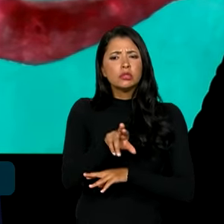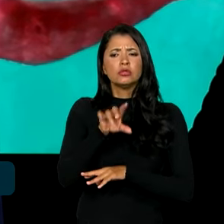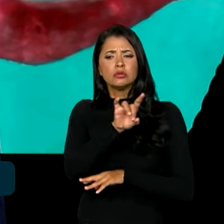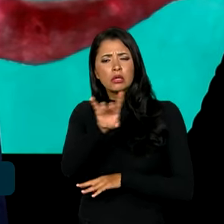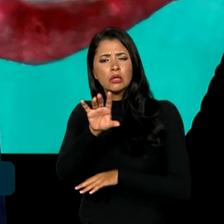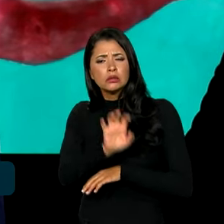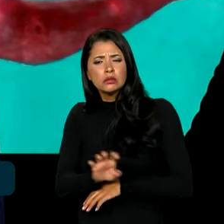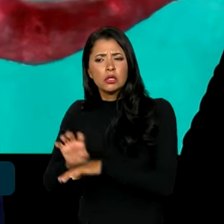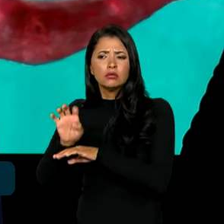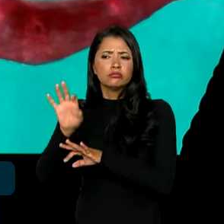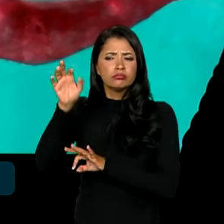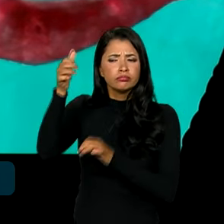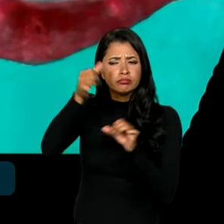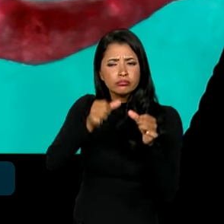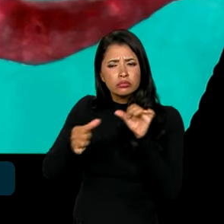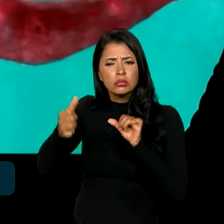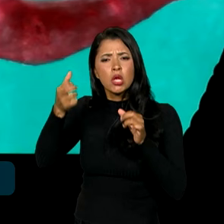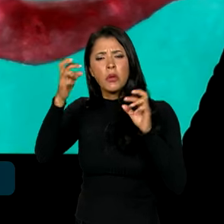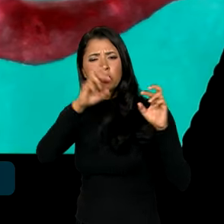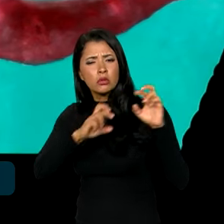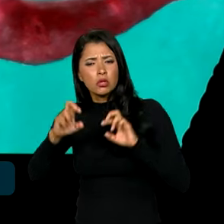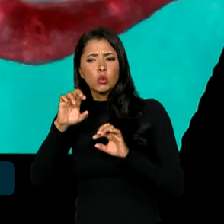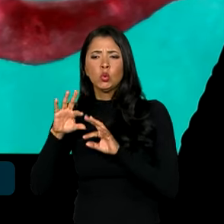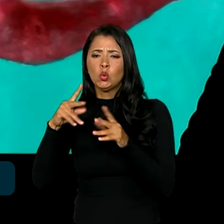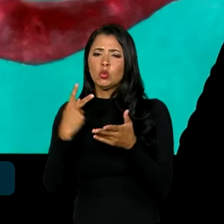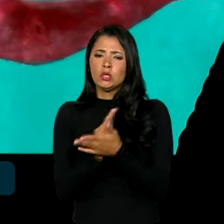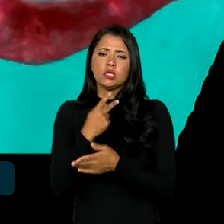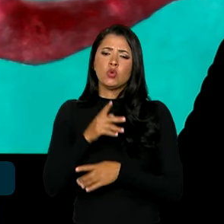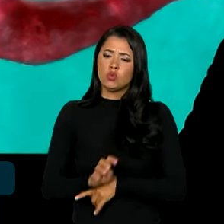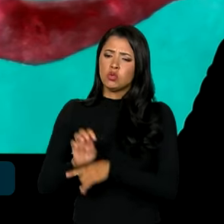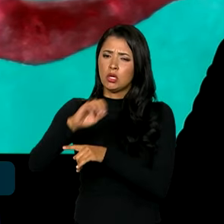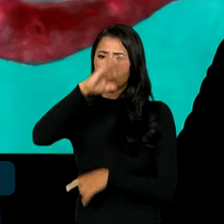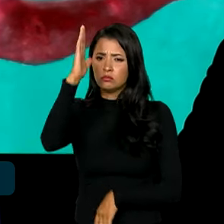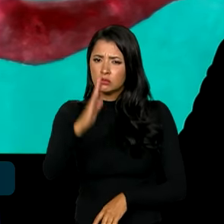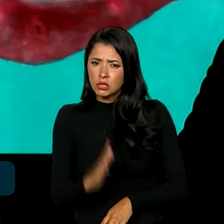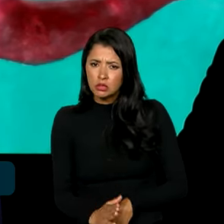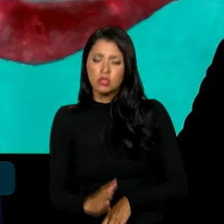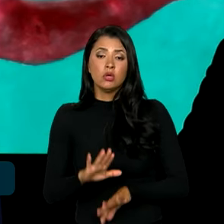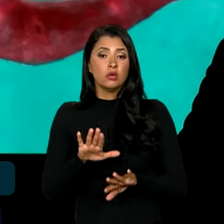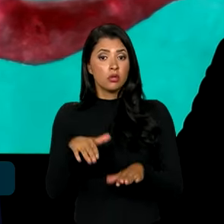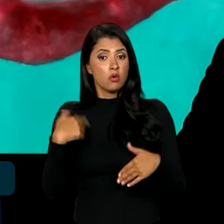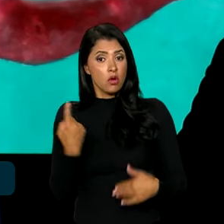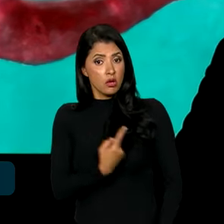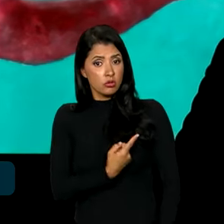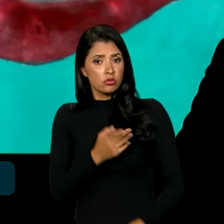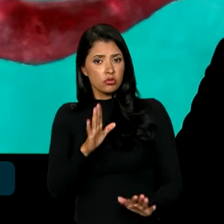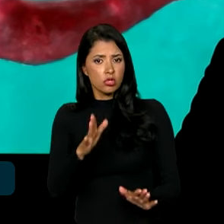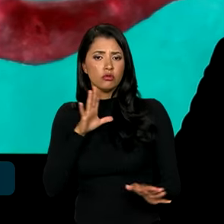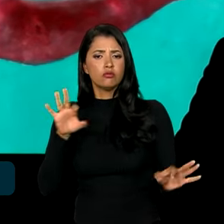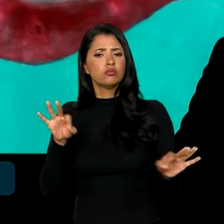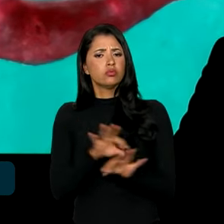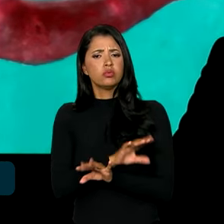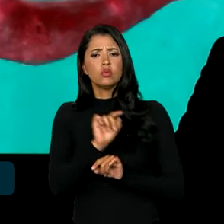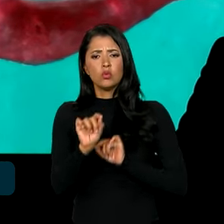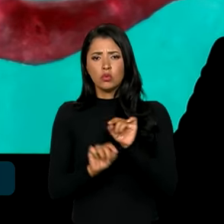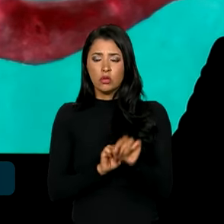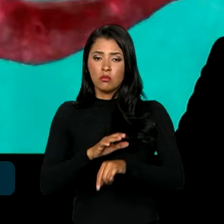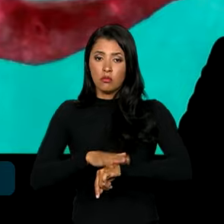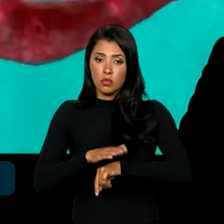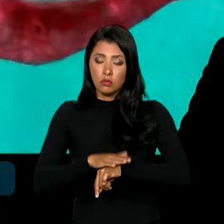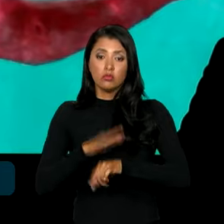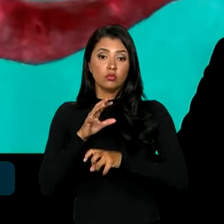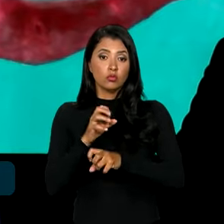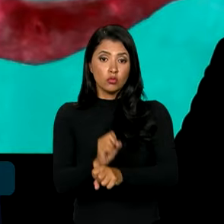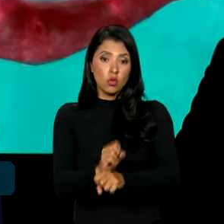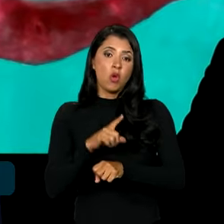monitoramento de todas as ocorrências em todos os estados brasileiros. Portanto, nós concluímos nesse processo que foram